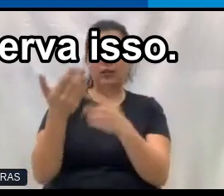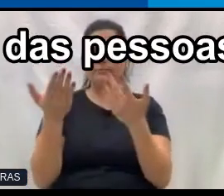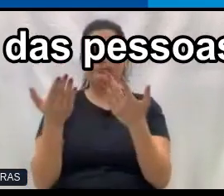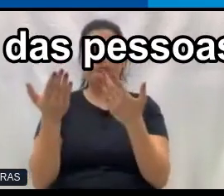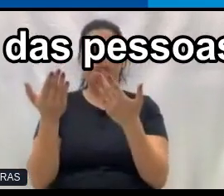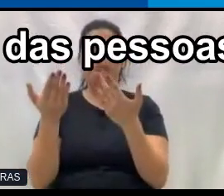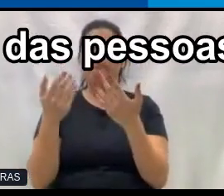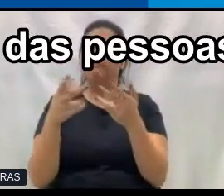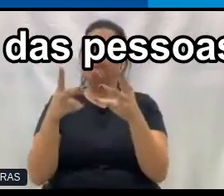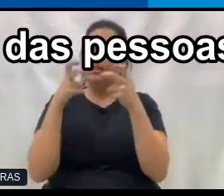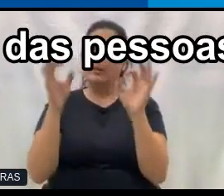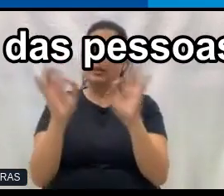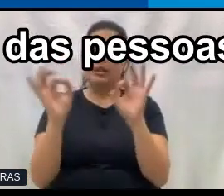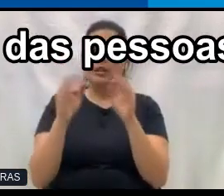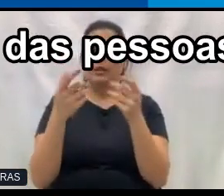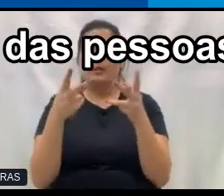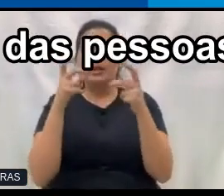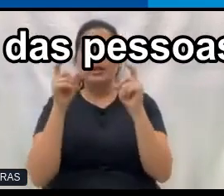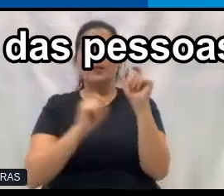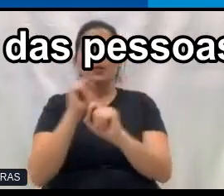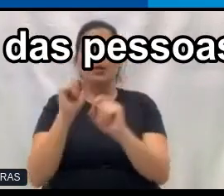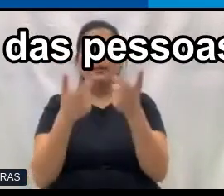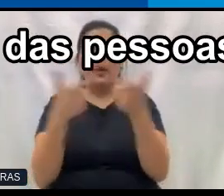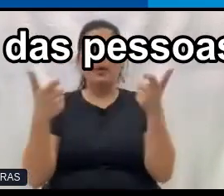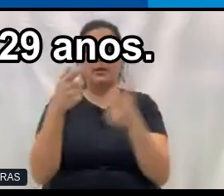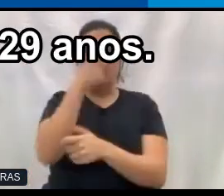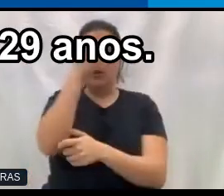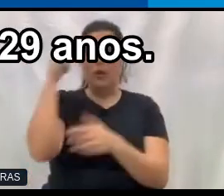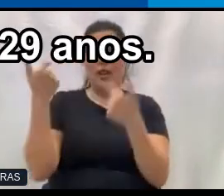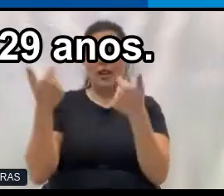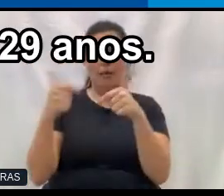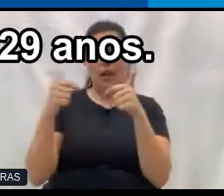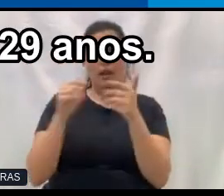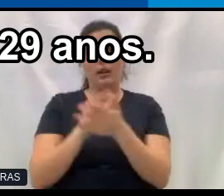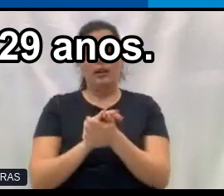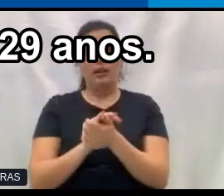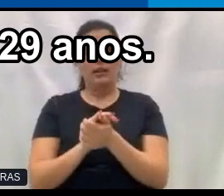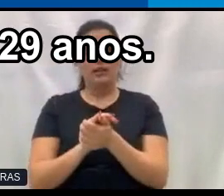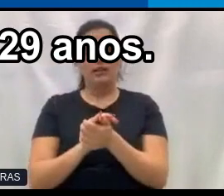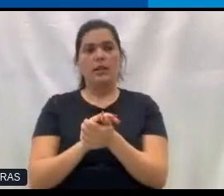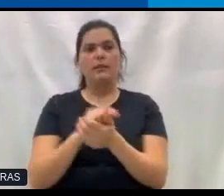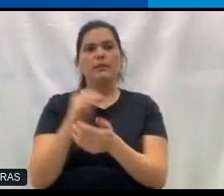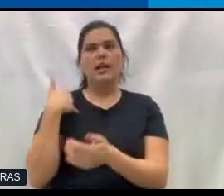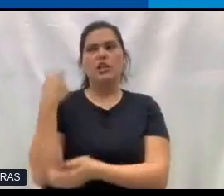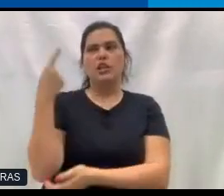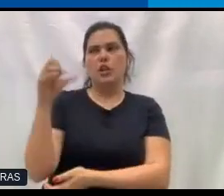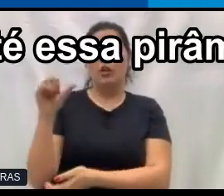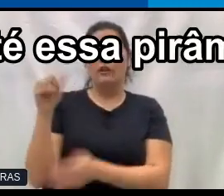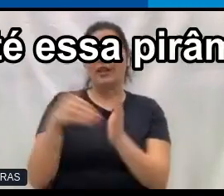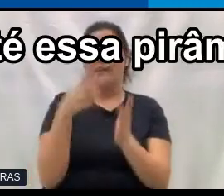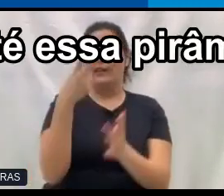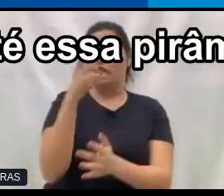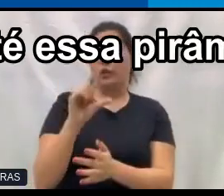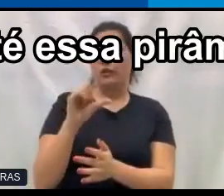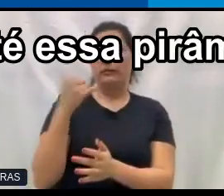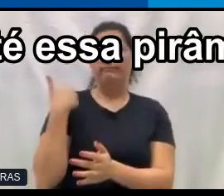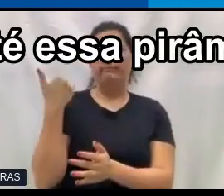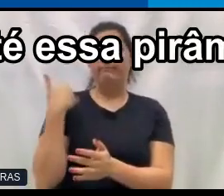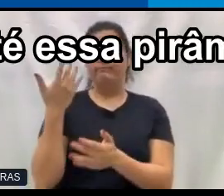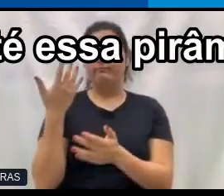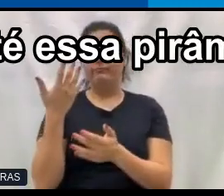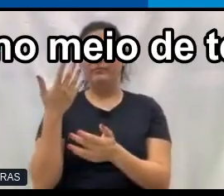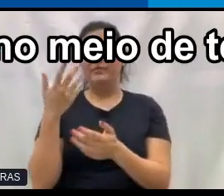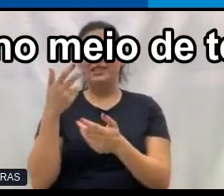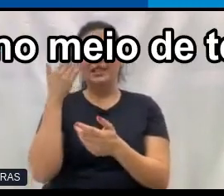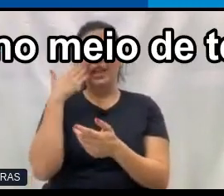gente não observa isso. A gente observa que grande parte das pessoas que trabalham tem entre 19 e 29 anos. E é engraçado olhar